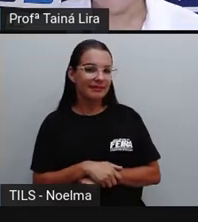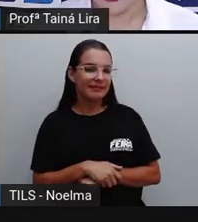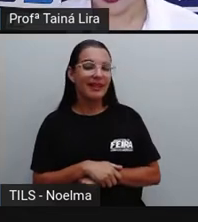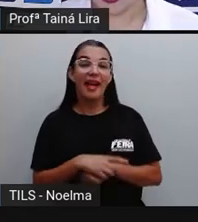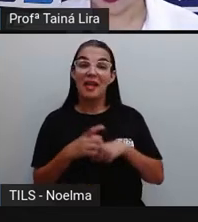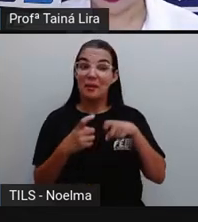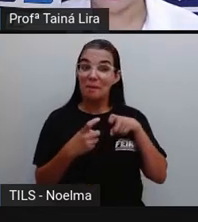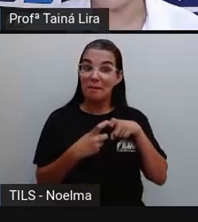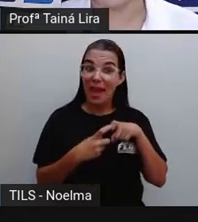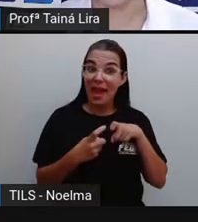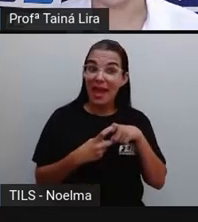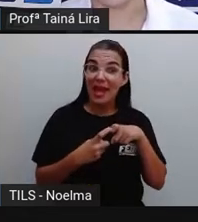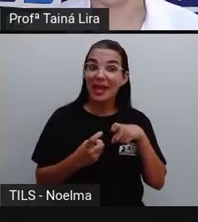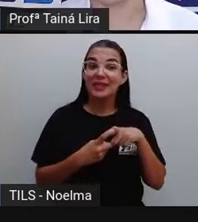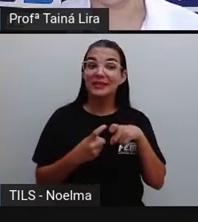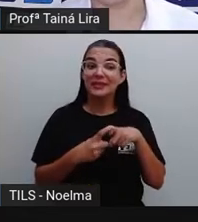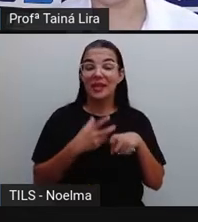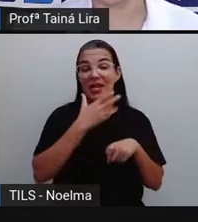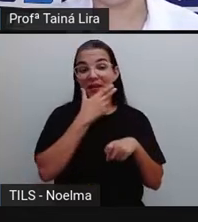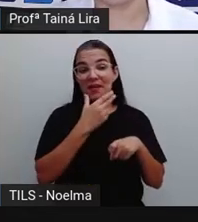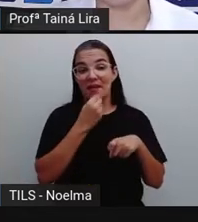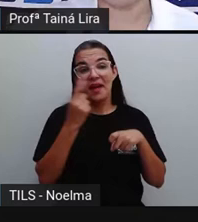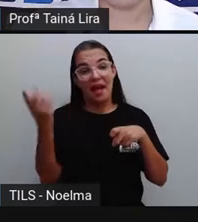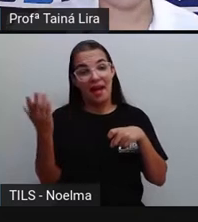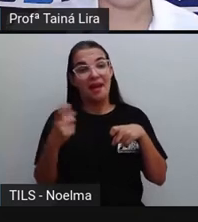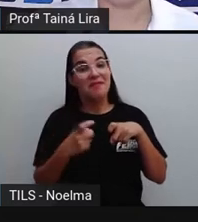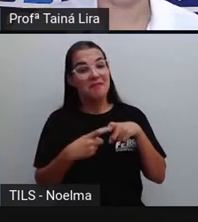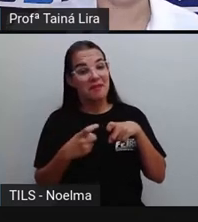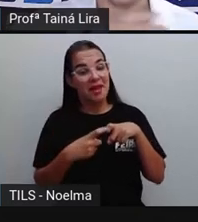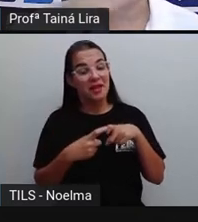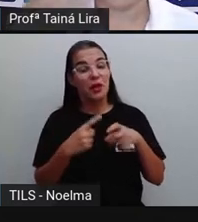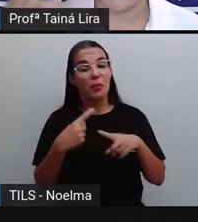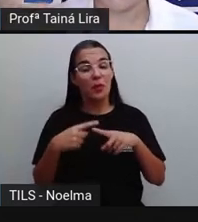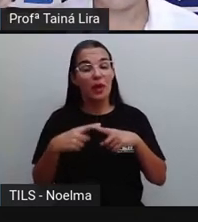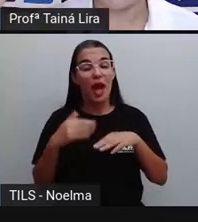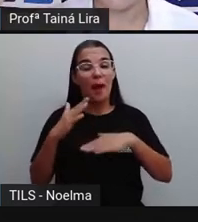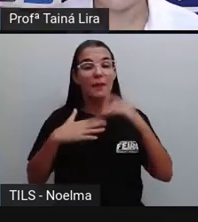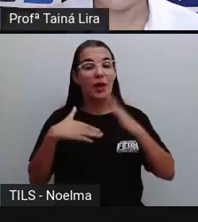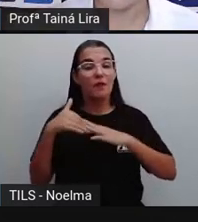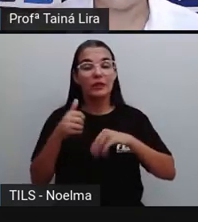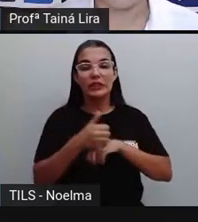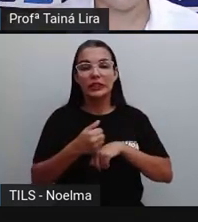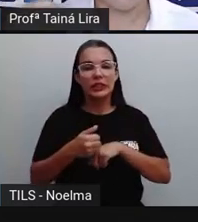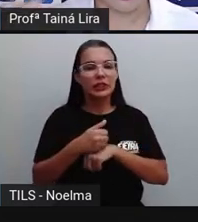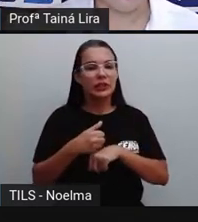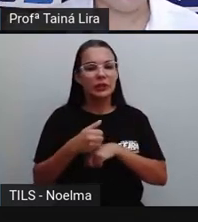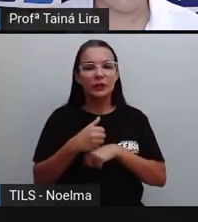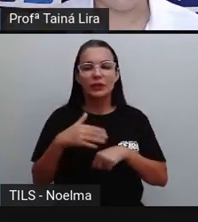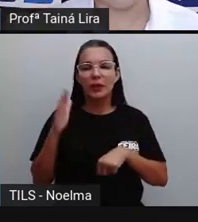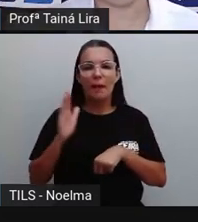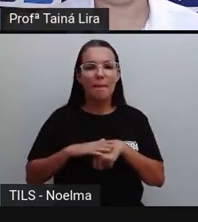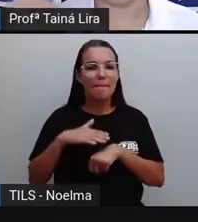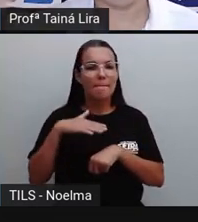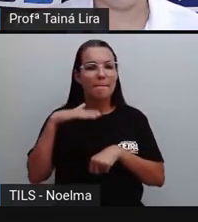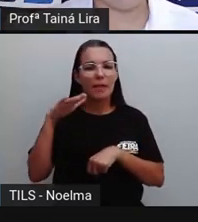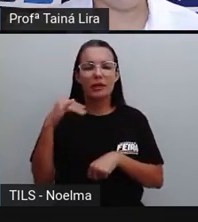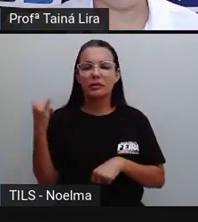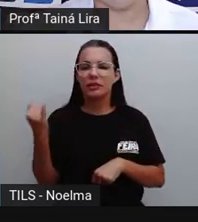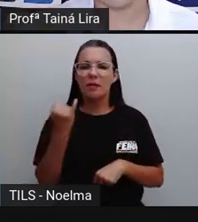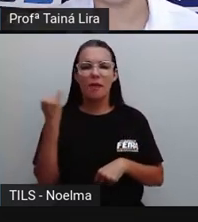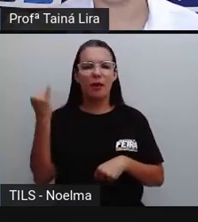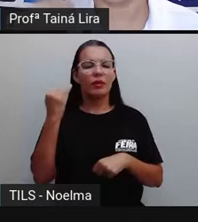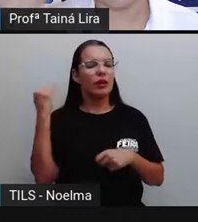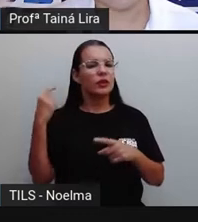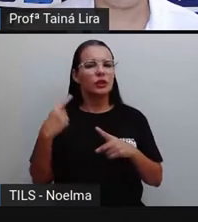Ele é médico, né? E aí, médico que é uma das profissões mais, né? Nesse momento, principalmente, de pandemia,